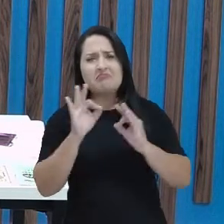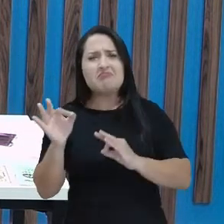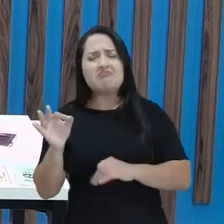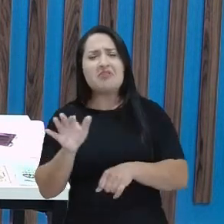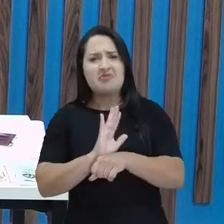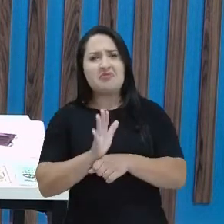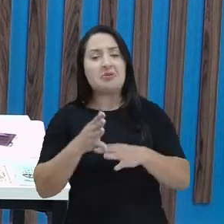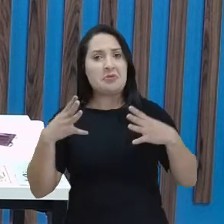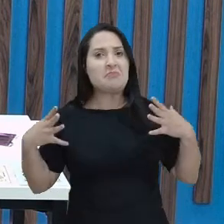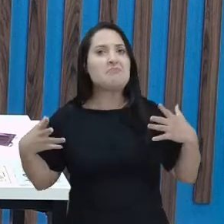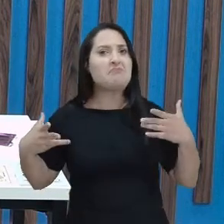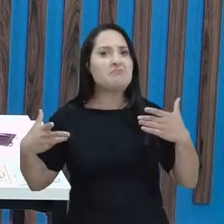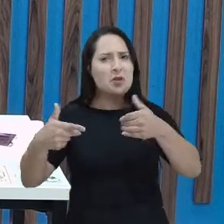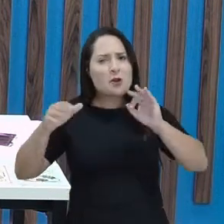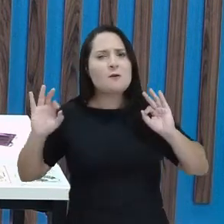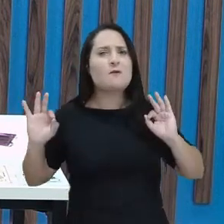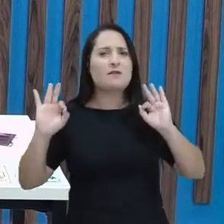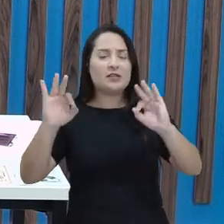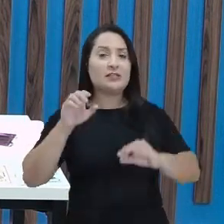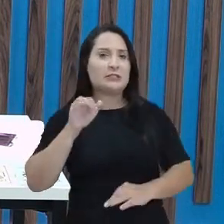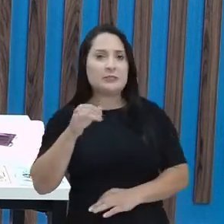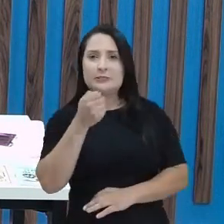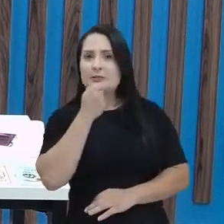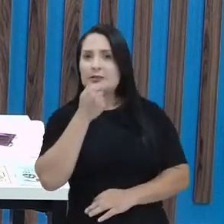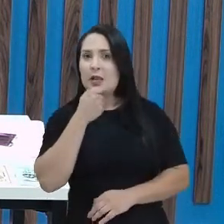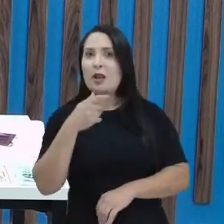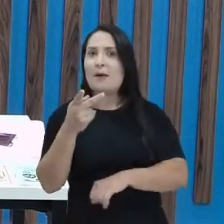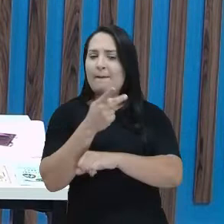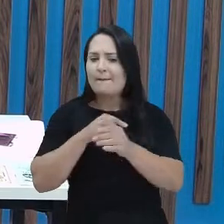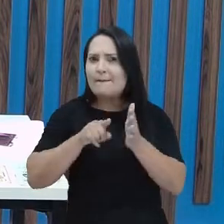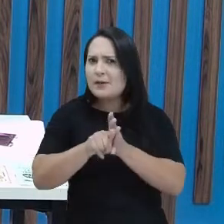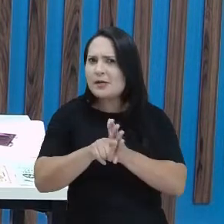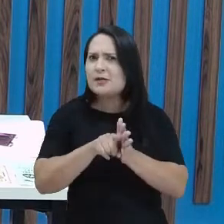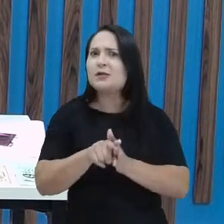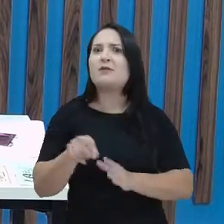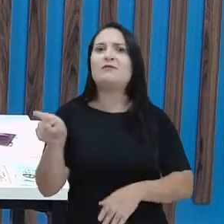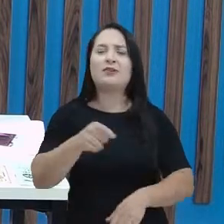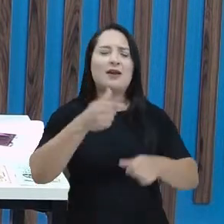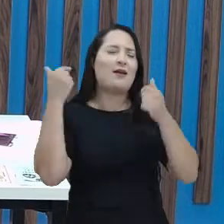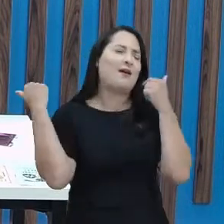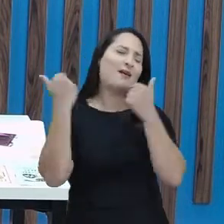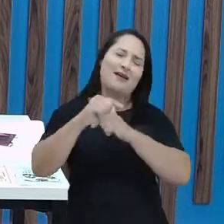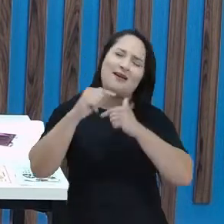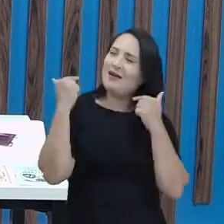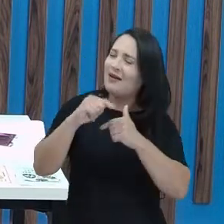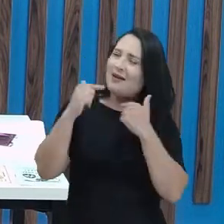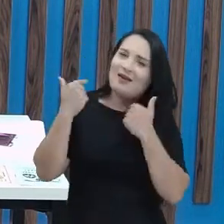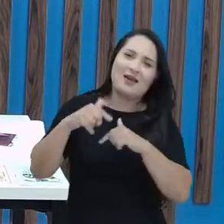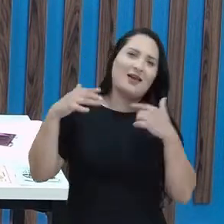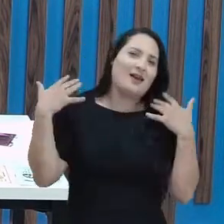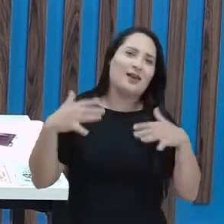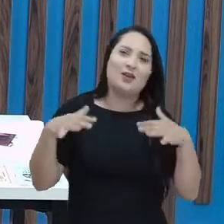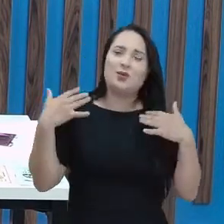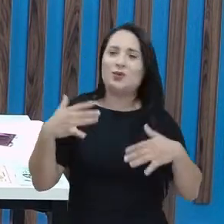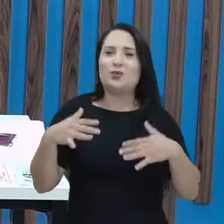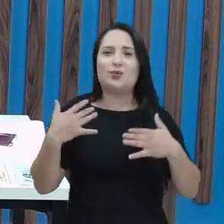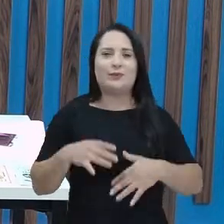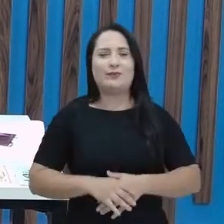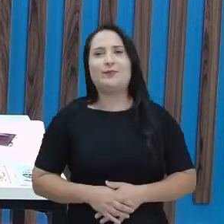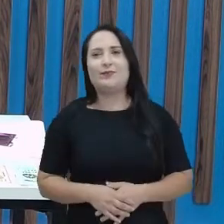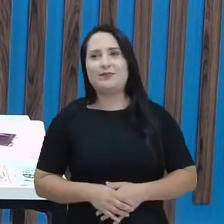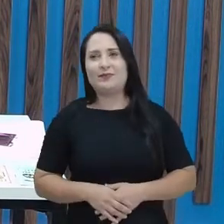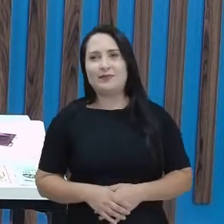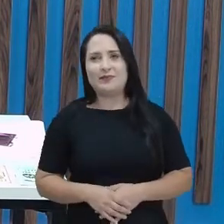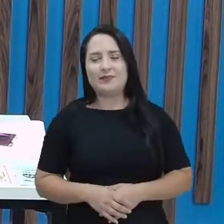um filme maravilhoso, gente. Se você não assistiu, procura e assiste que você vai rir muito, certo? E